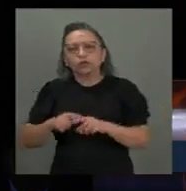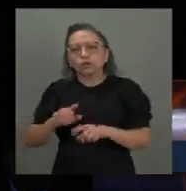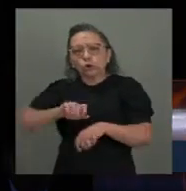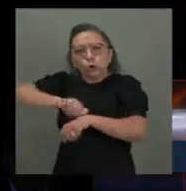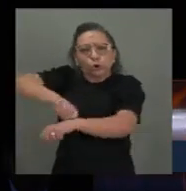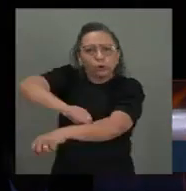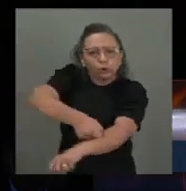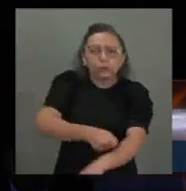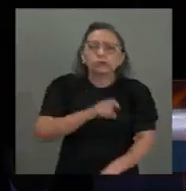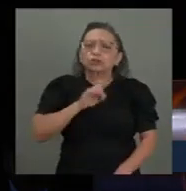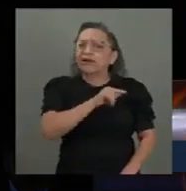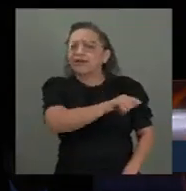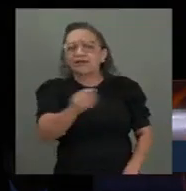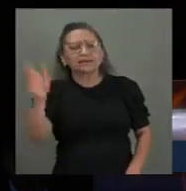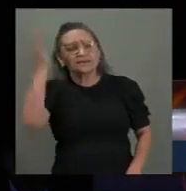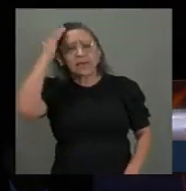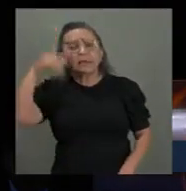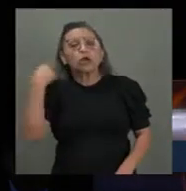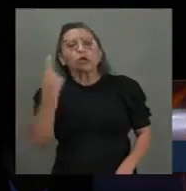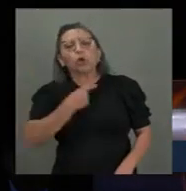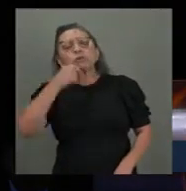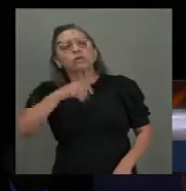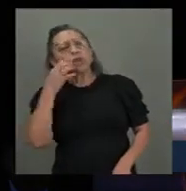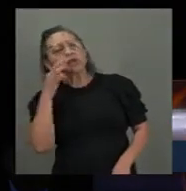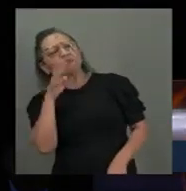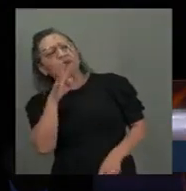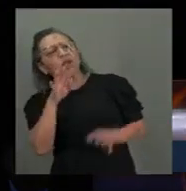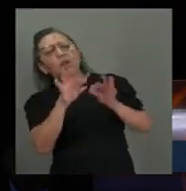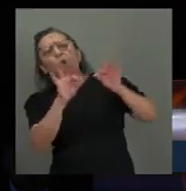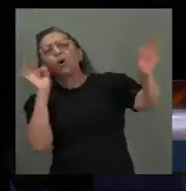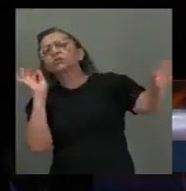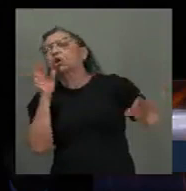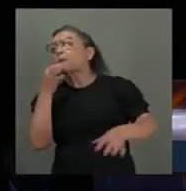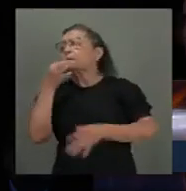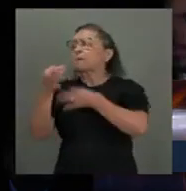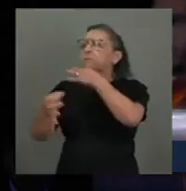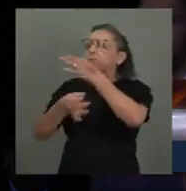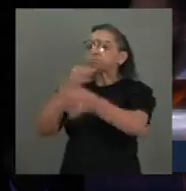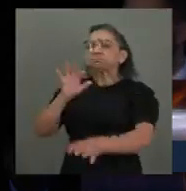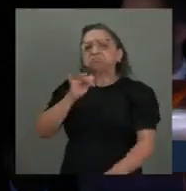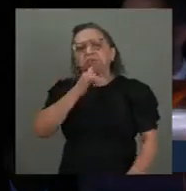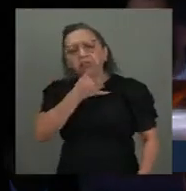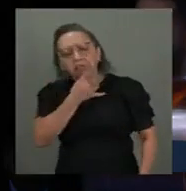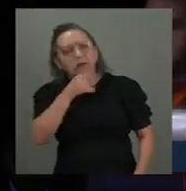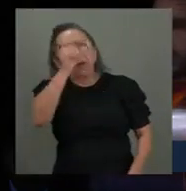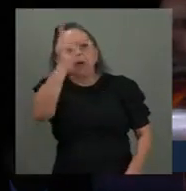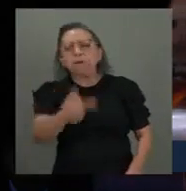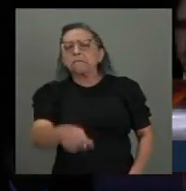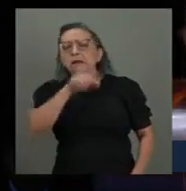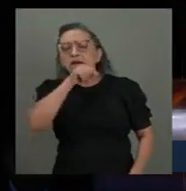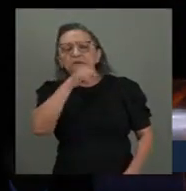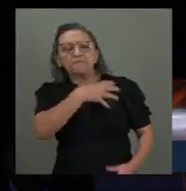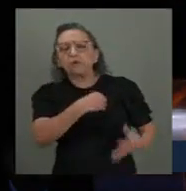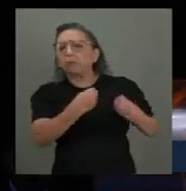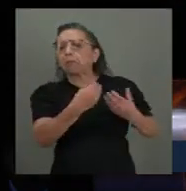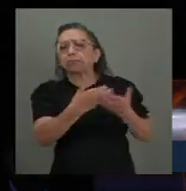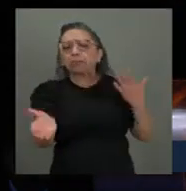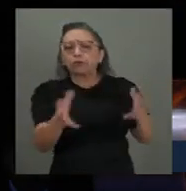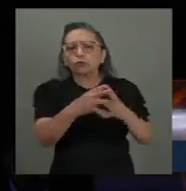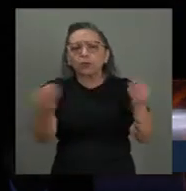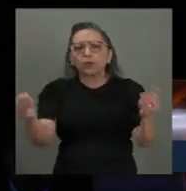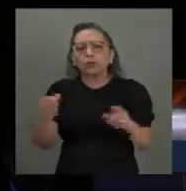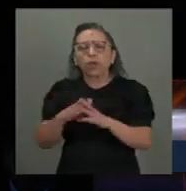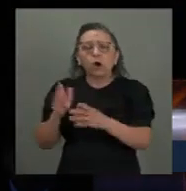só eles sabem, nós de longe olhamos e comentamos. O lamento de uma mãe que perdeu seu filho em um